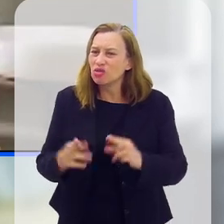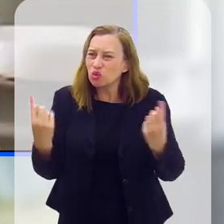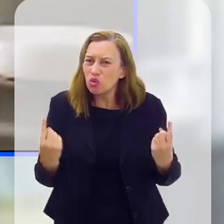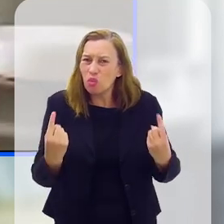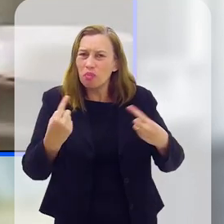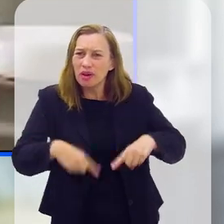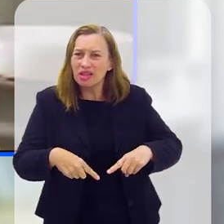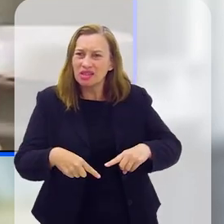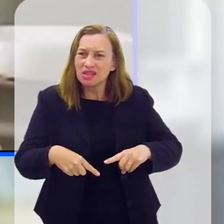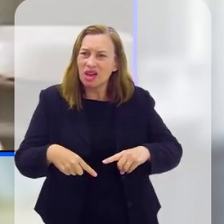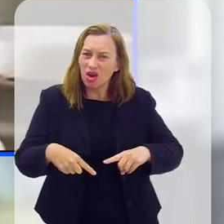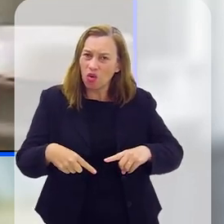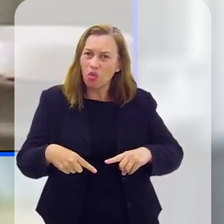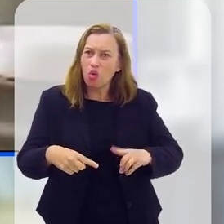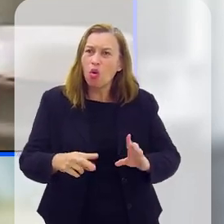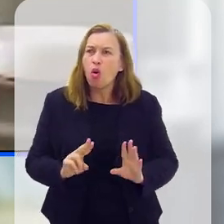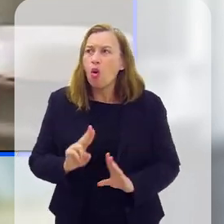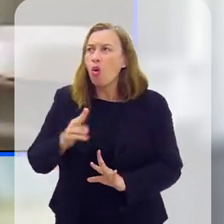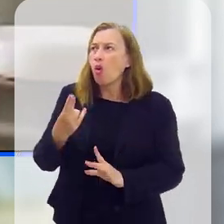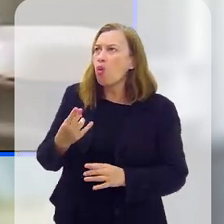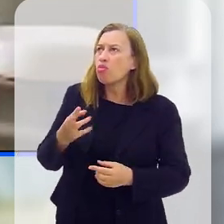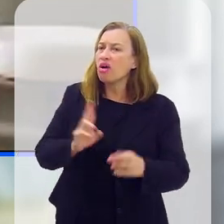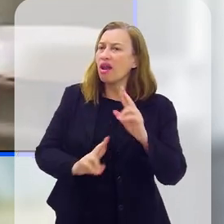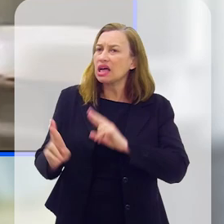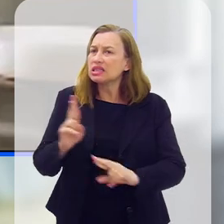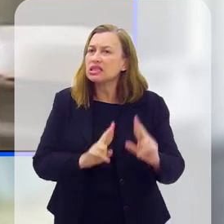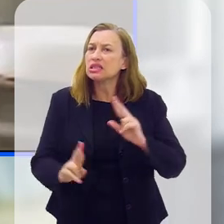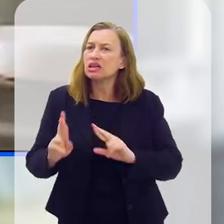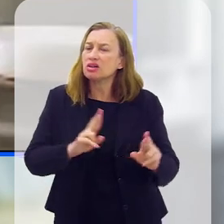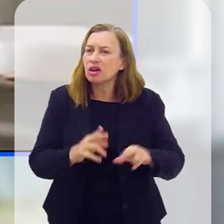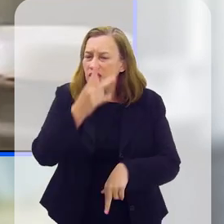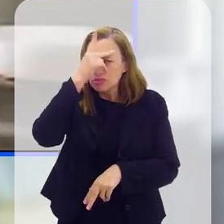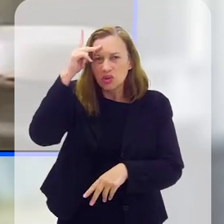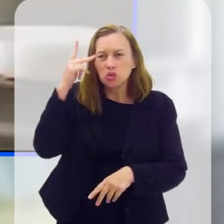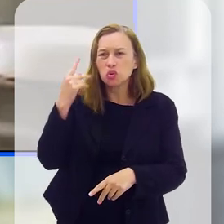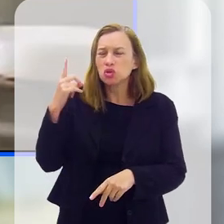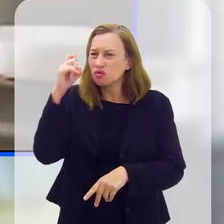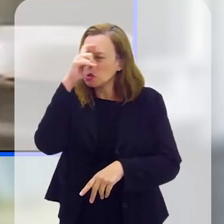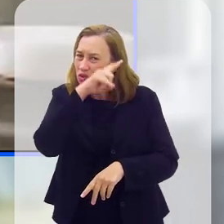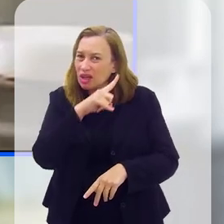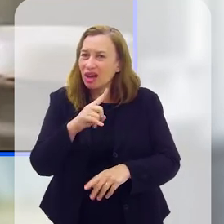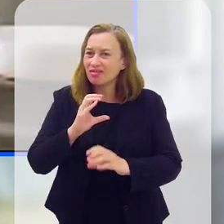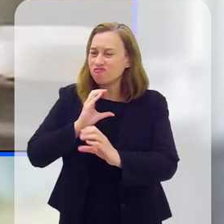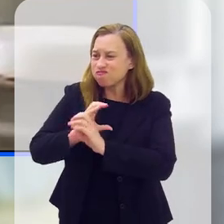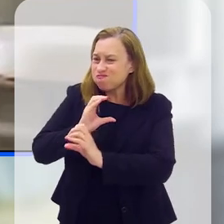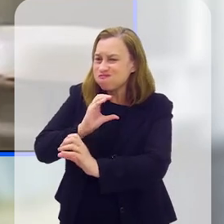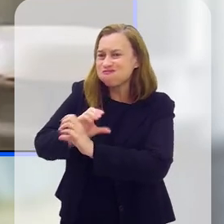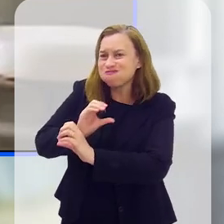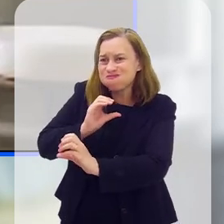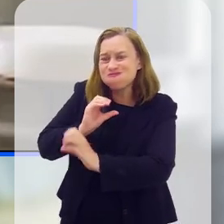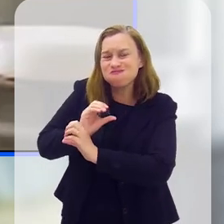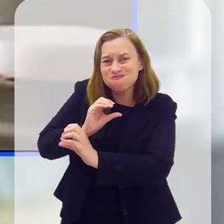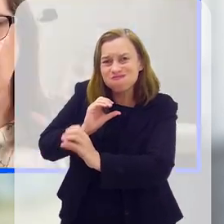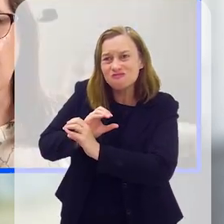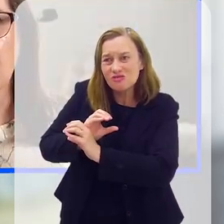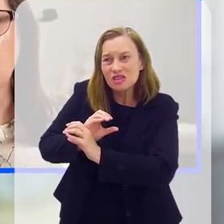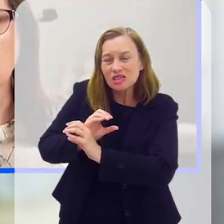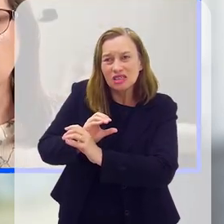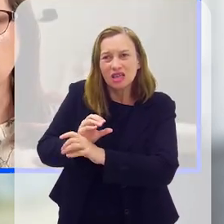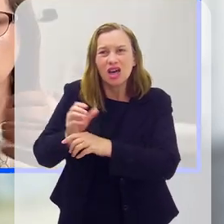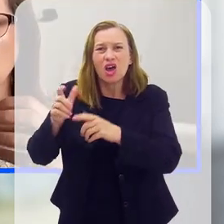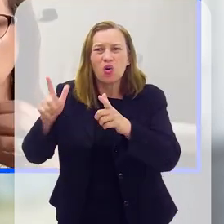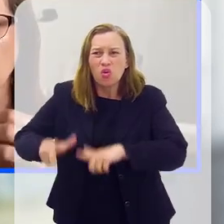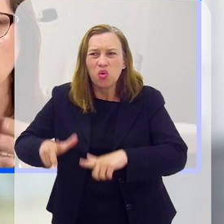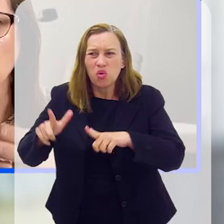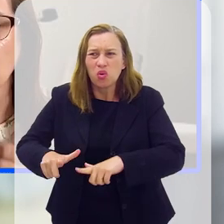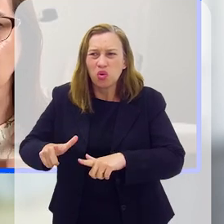competição, por exemplo, ou uma relação onde as pessoas têm dificuldade de se comunicar e de se fazerem entender, é